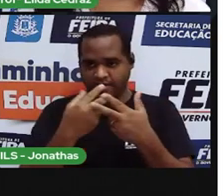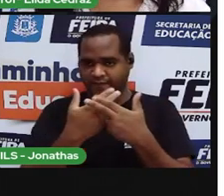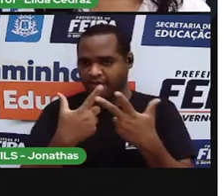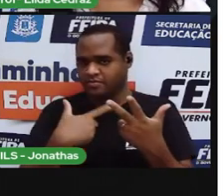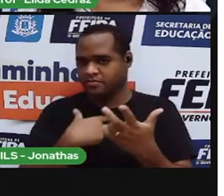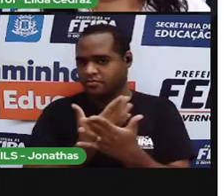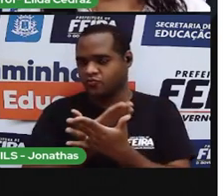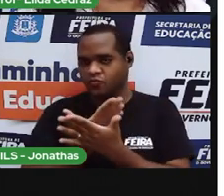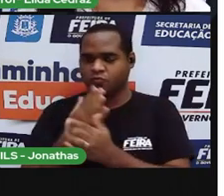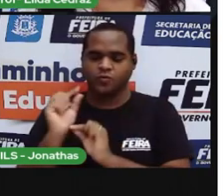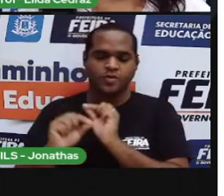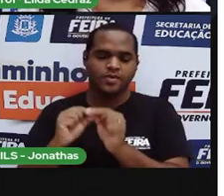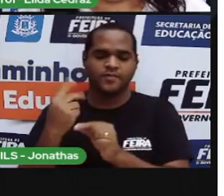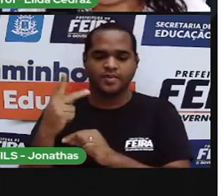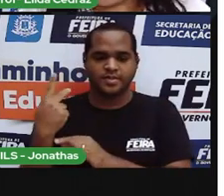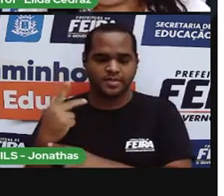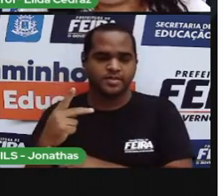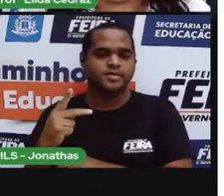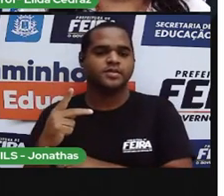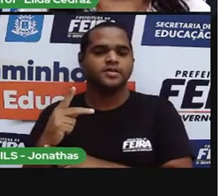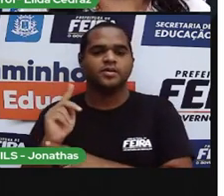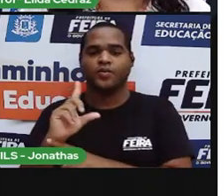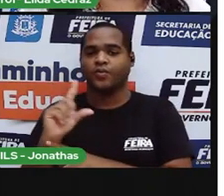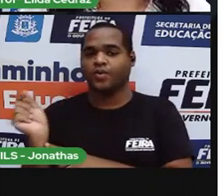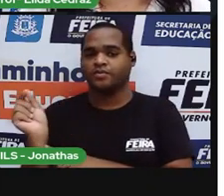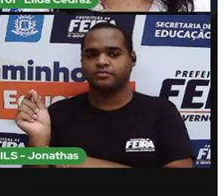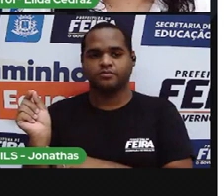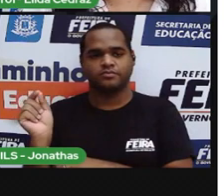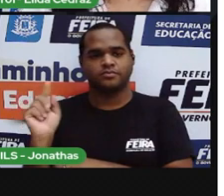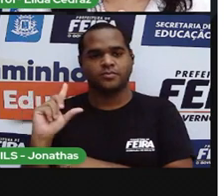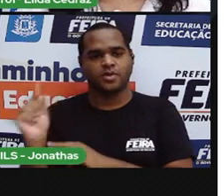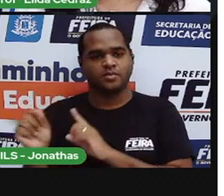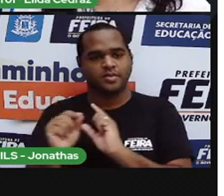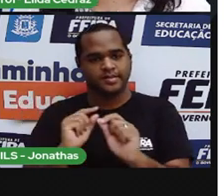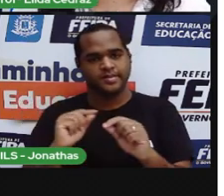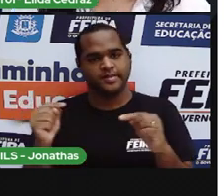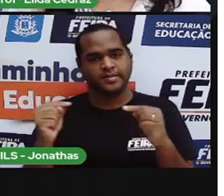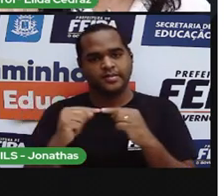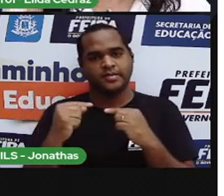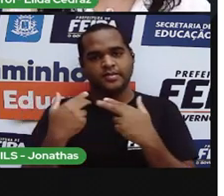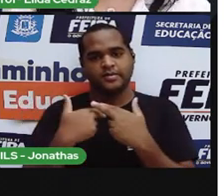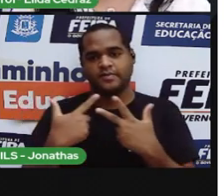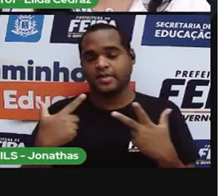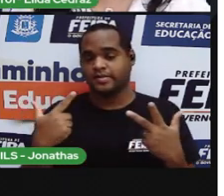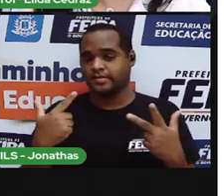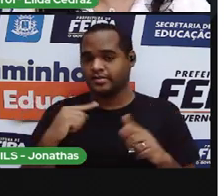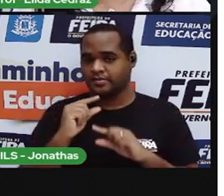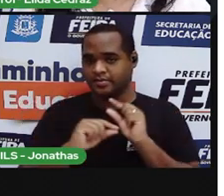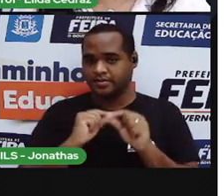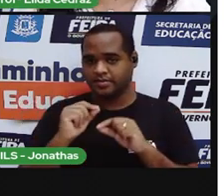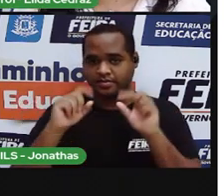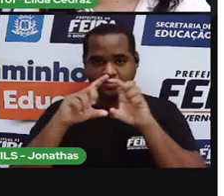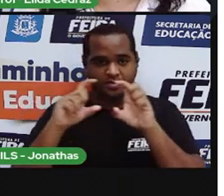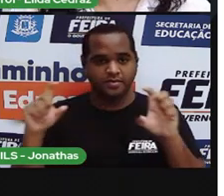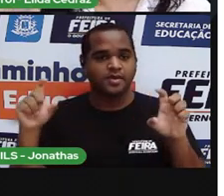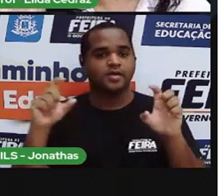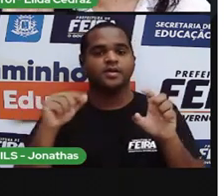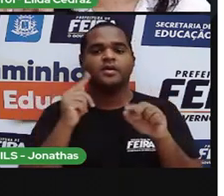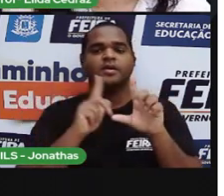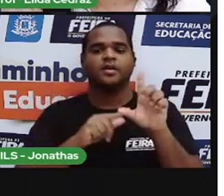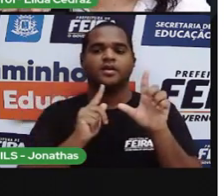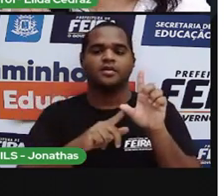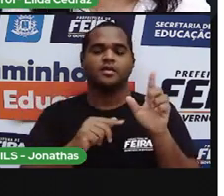quiser, até a sua dúvida em novo. olha só, não esqueçam do cabertal.